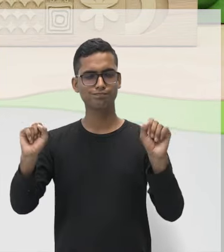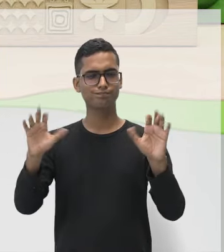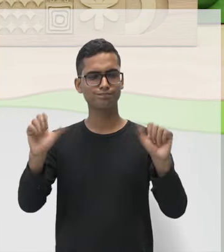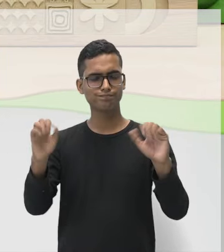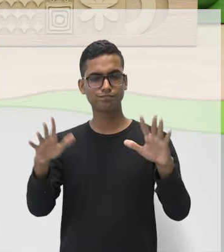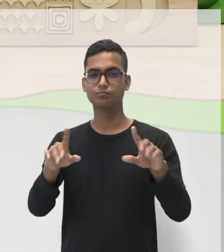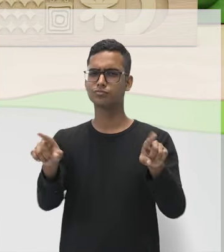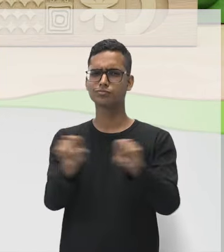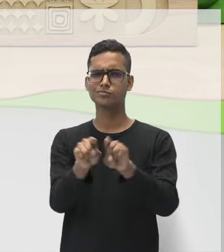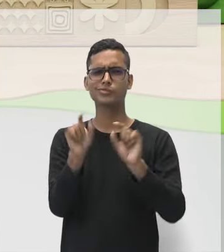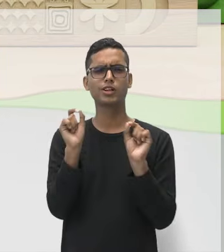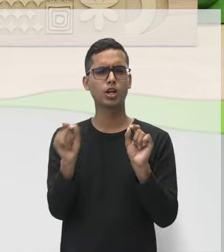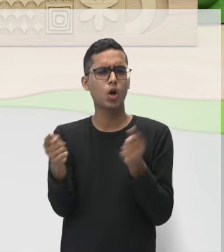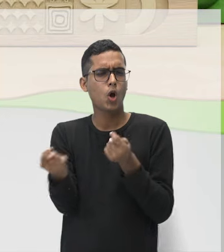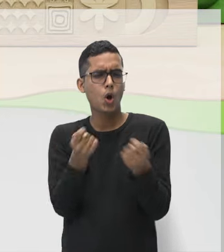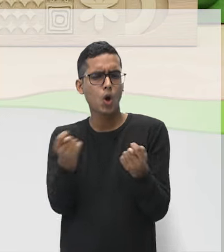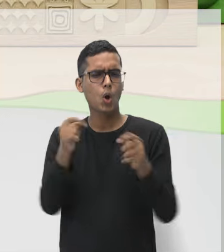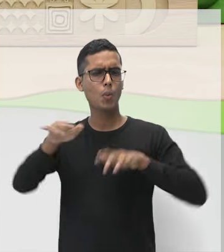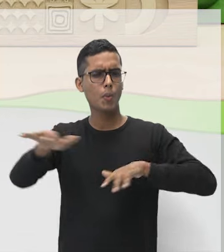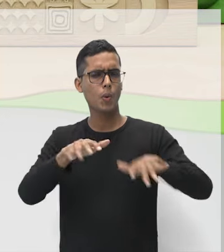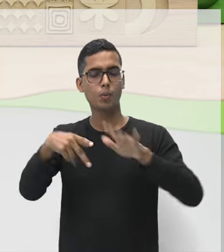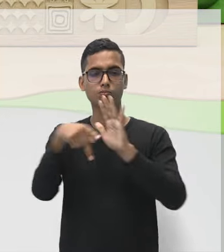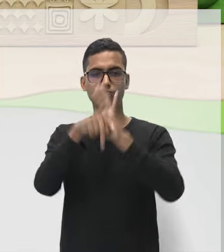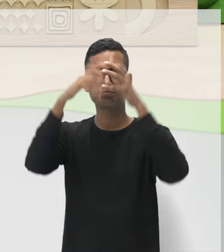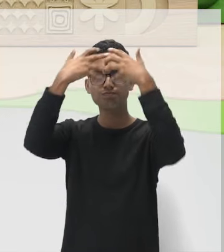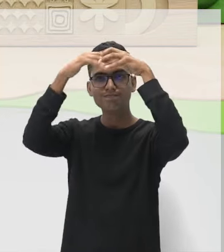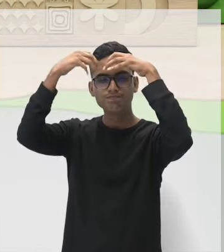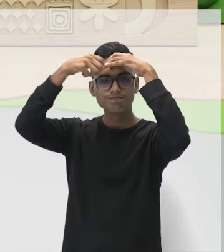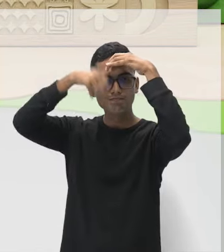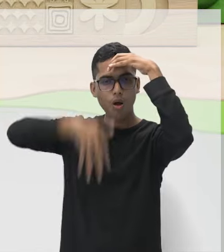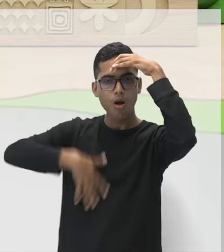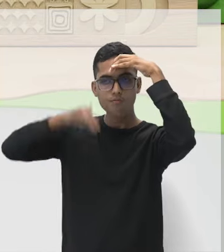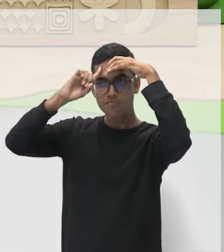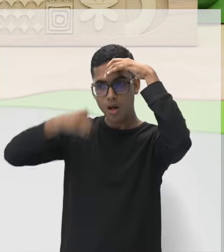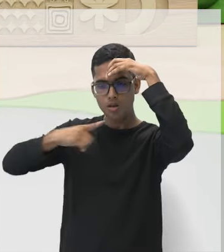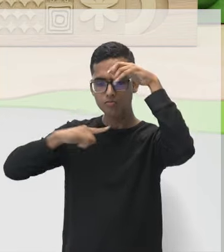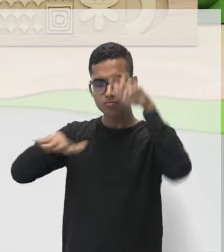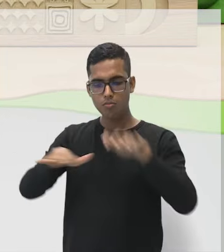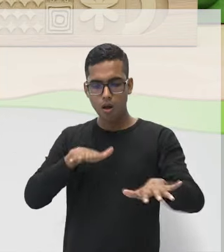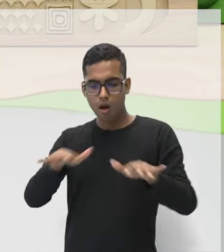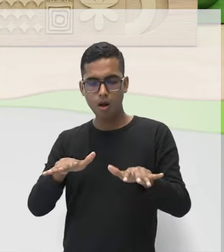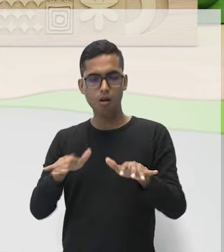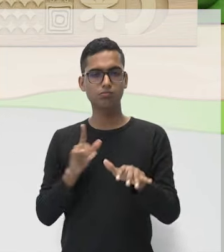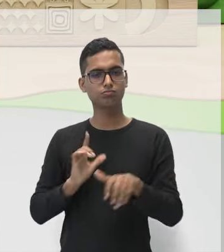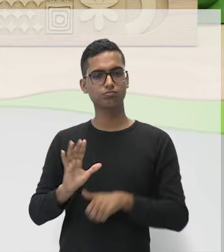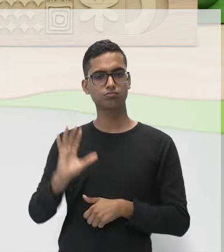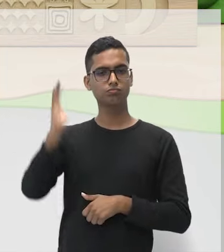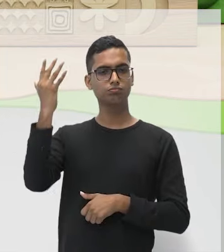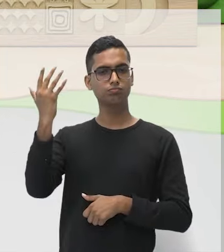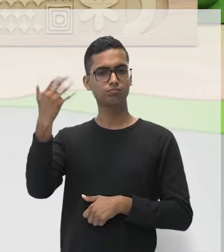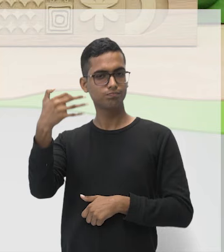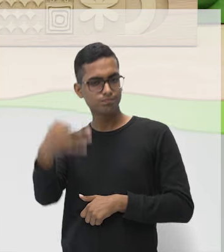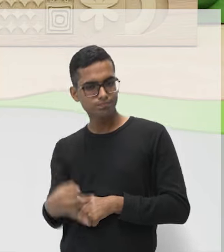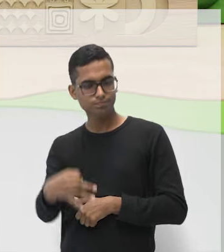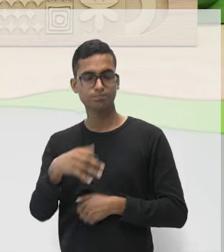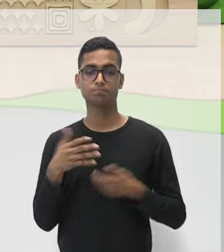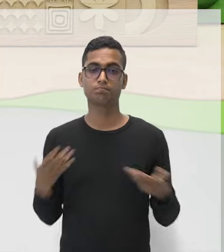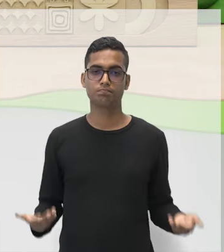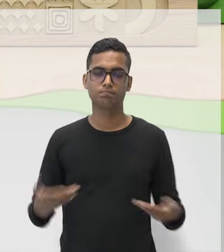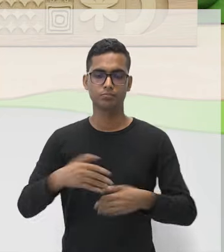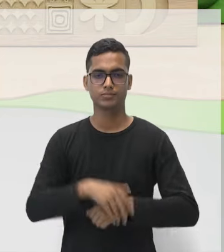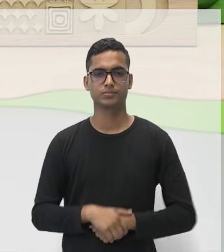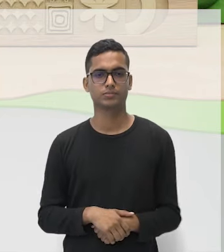movimento? O nosso sistema nervoso. Então, para a realização